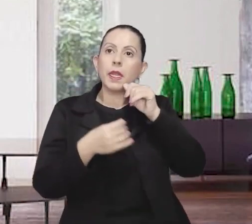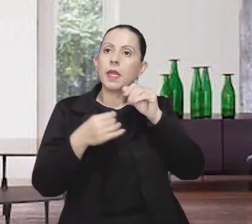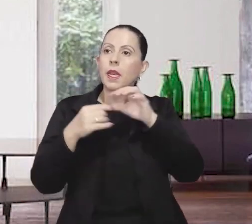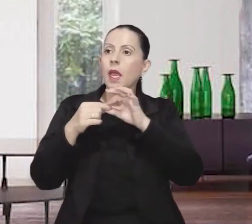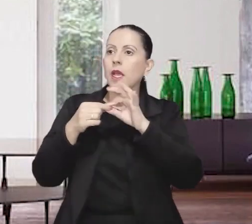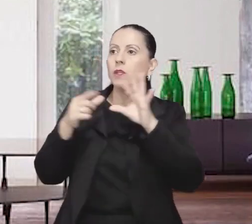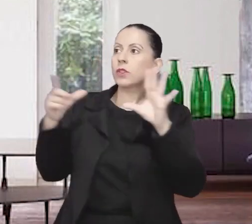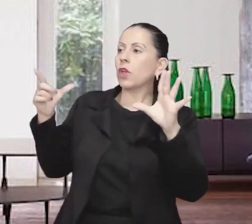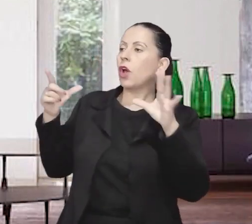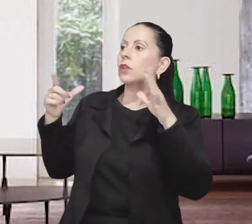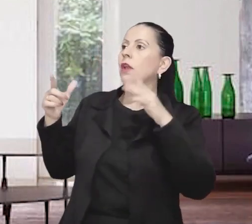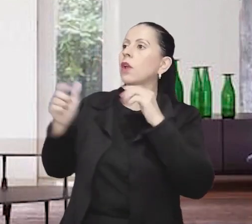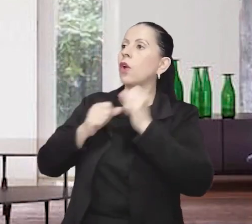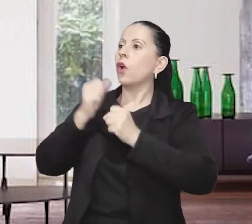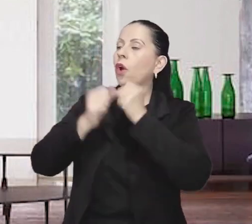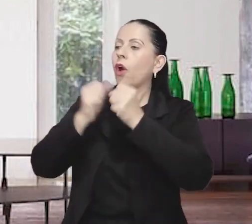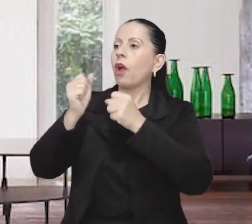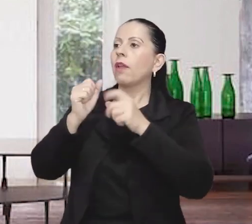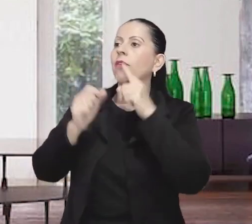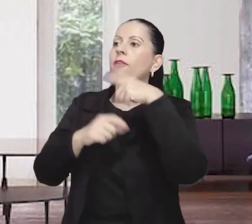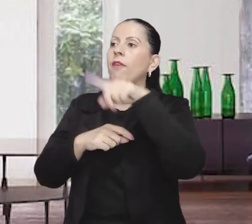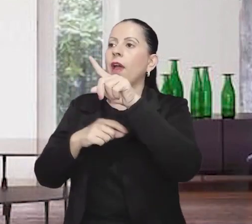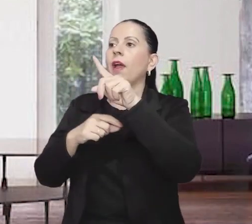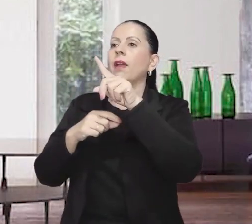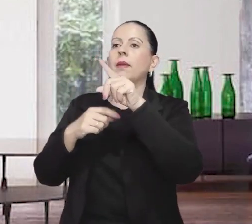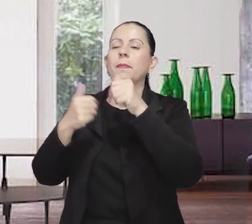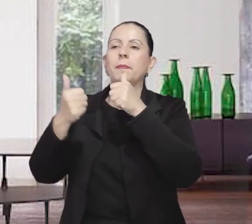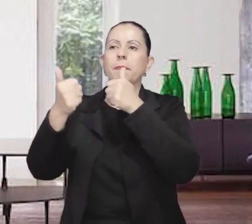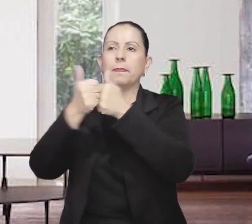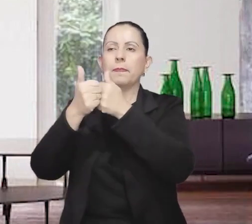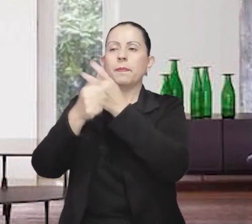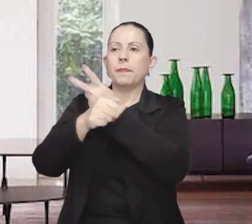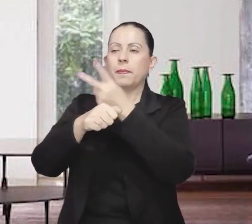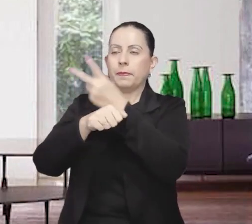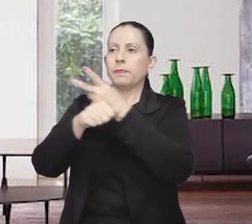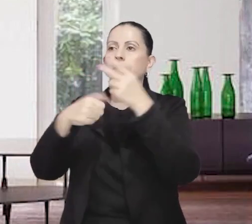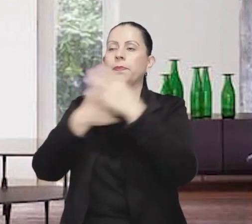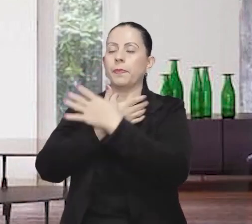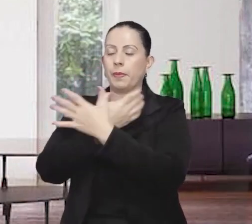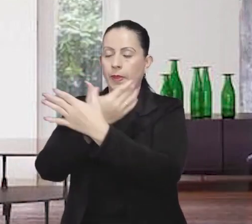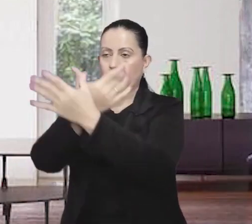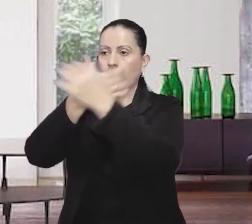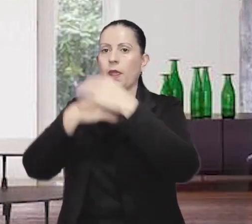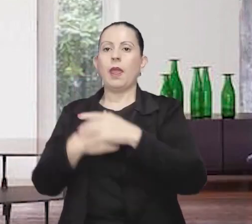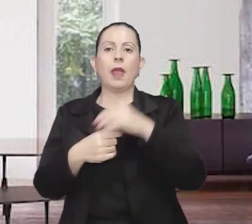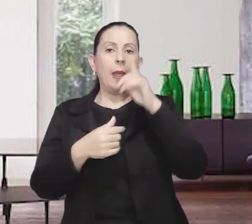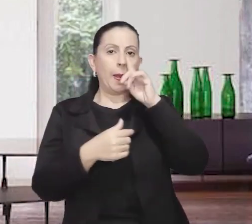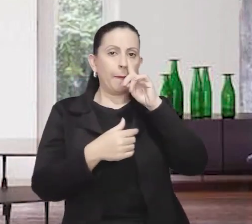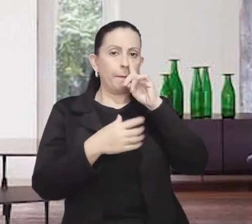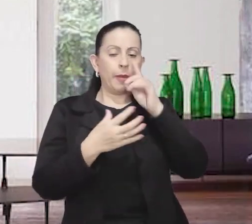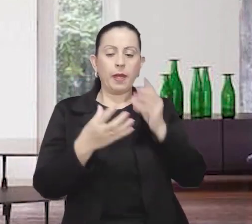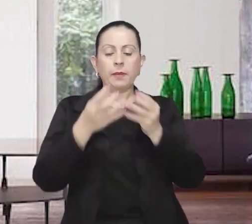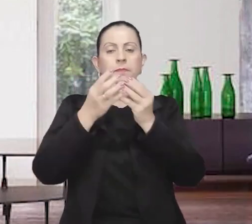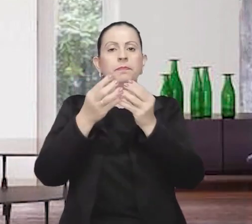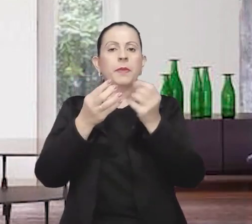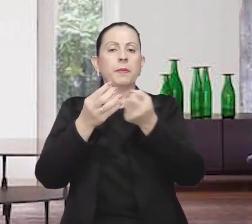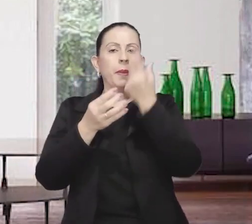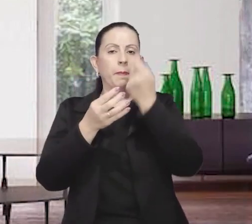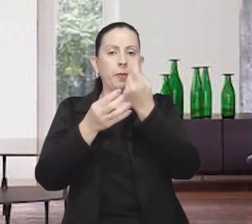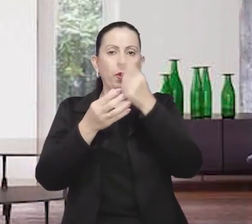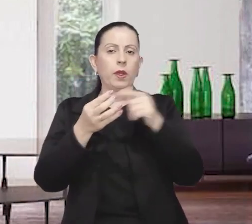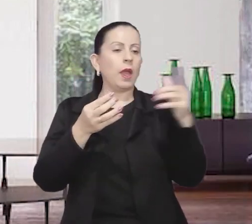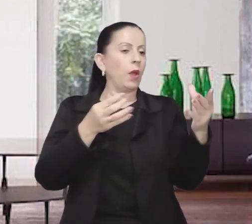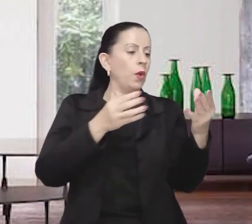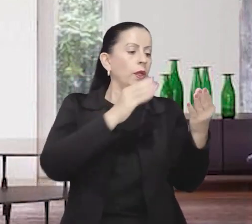A menina, deslumbrada com a sua beleza, desprende-se da saia da mãe e corre atrás da borboleta.